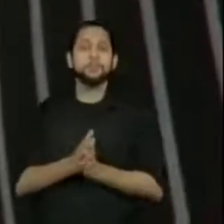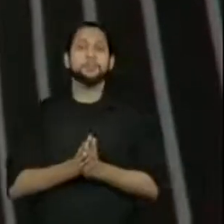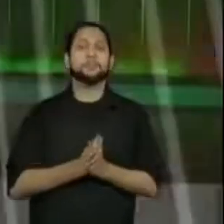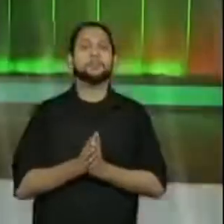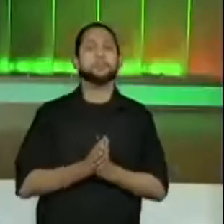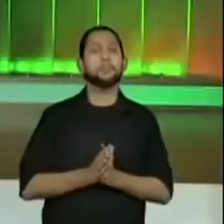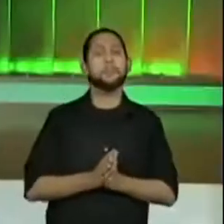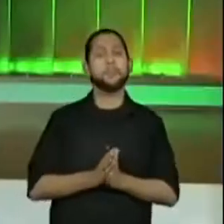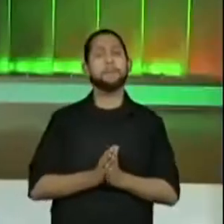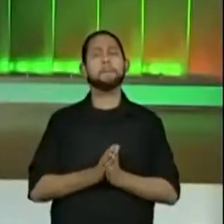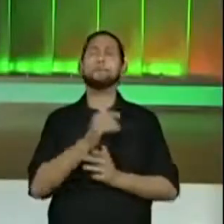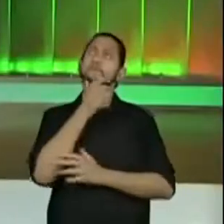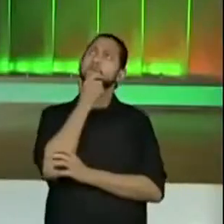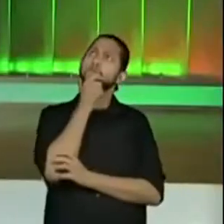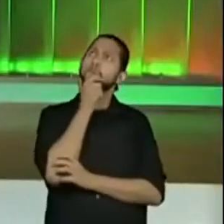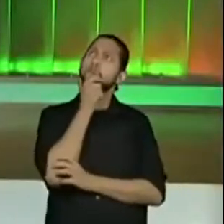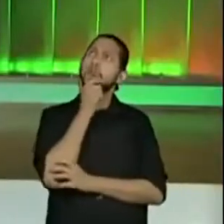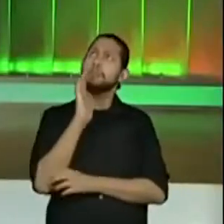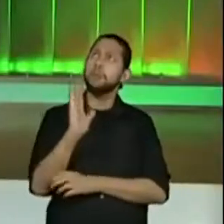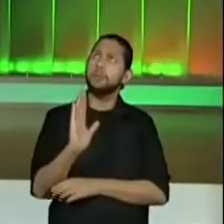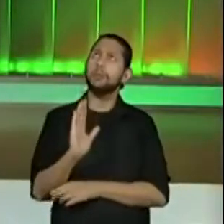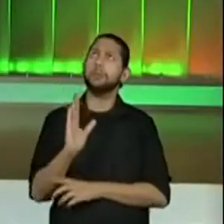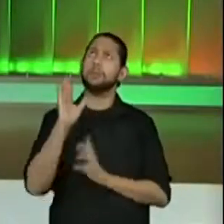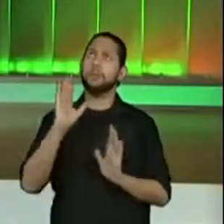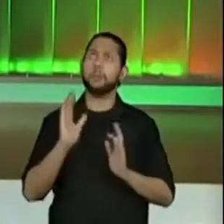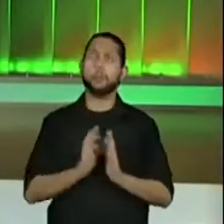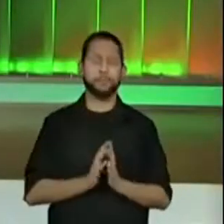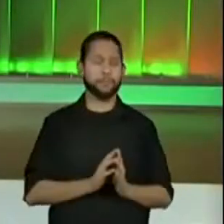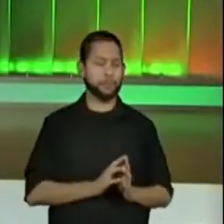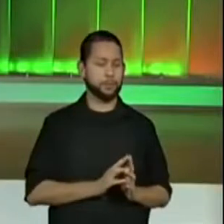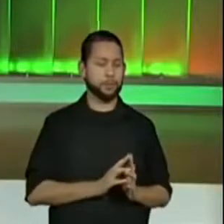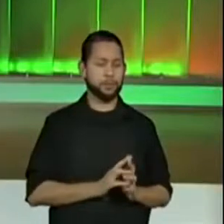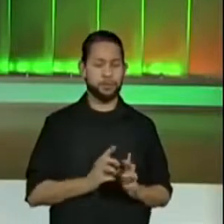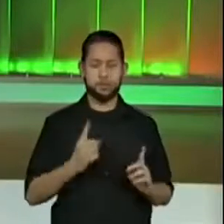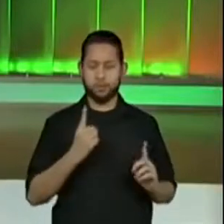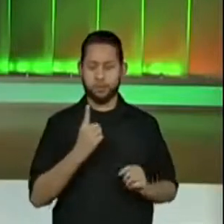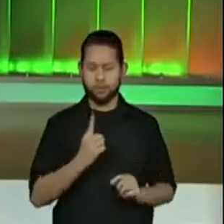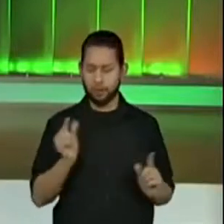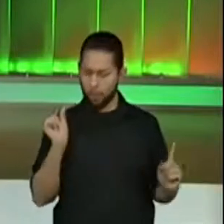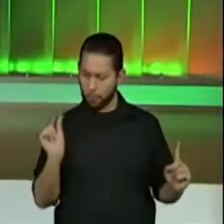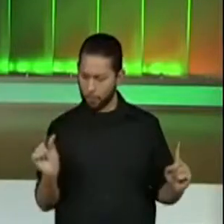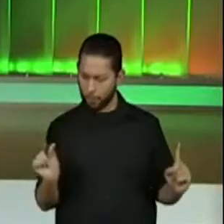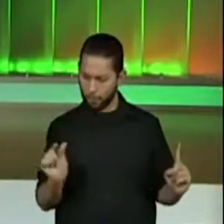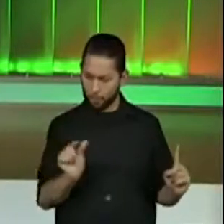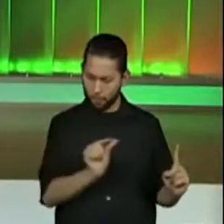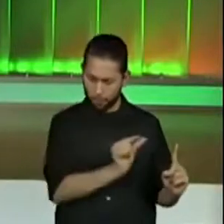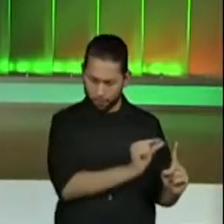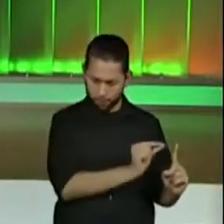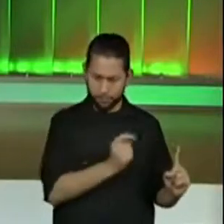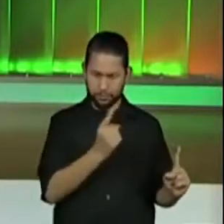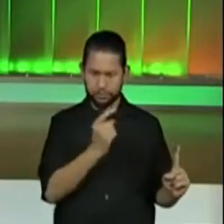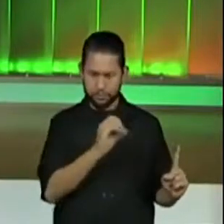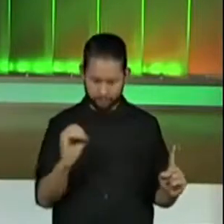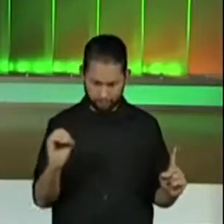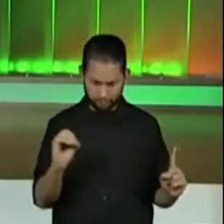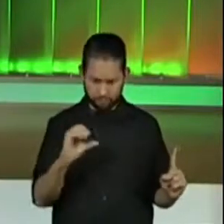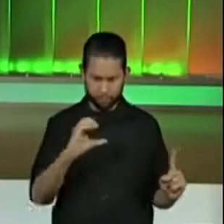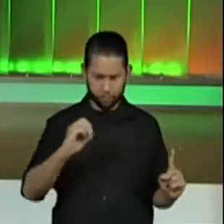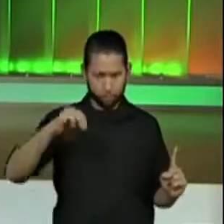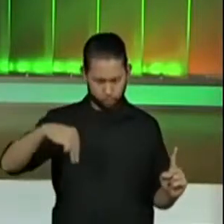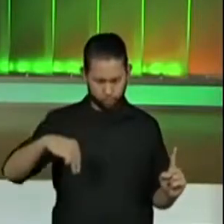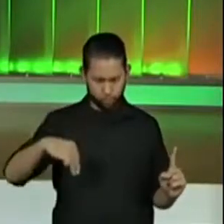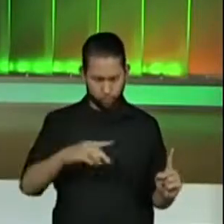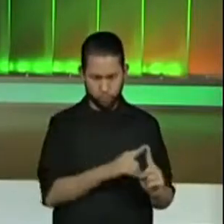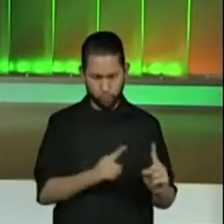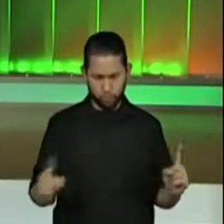Tá certo eu afirmar então que 100 centímetros é igual a um metro. Não foi isso que a gente acabou de ver?